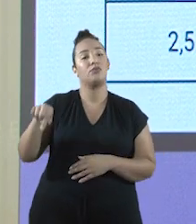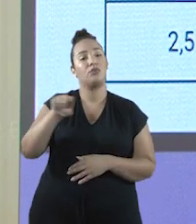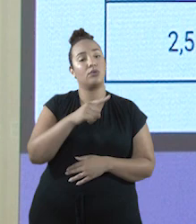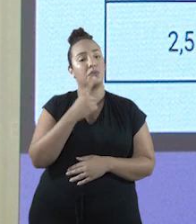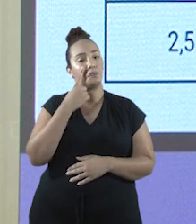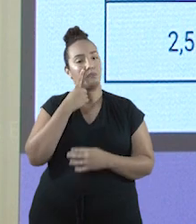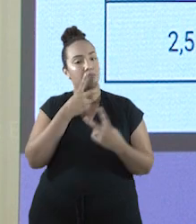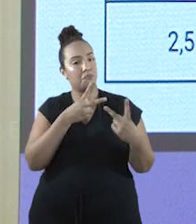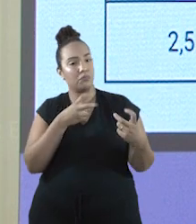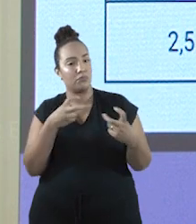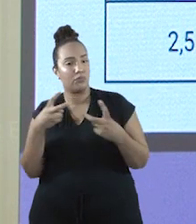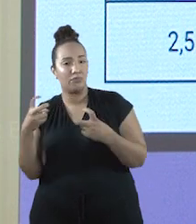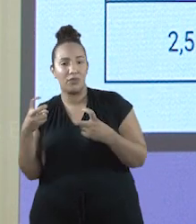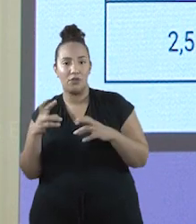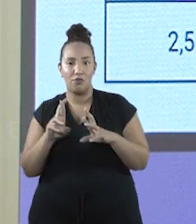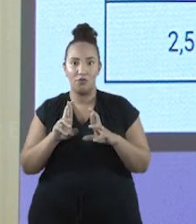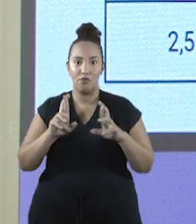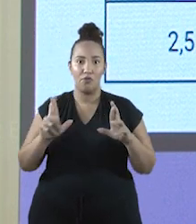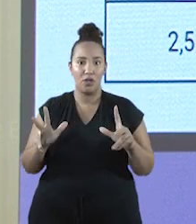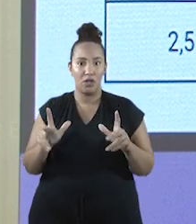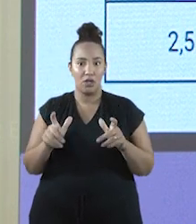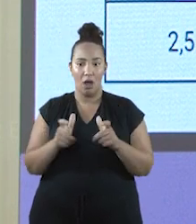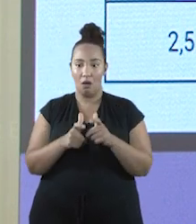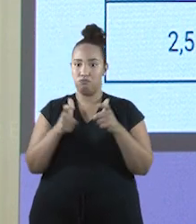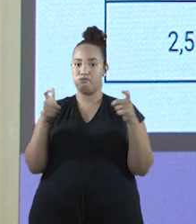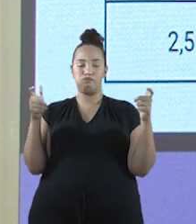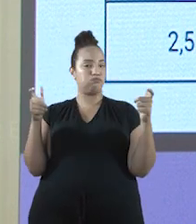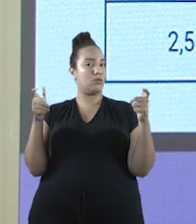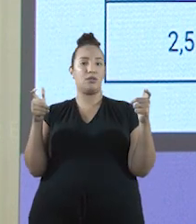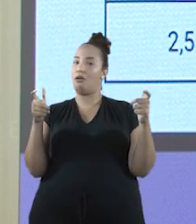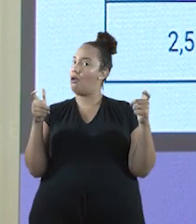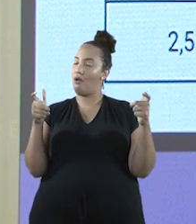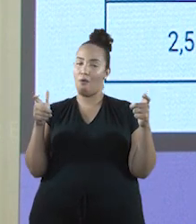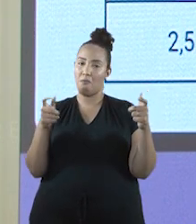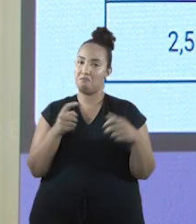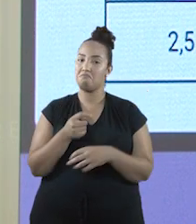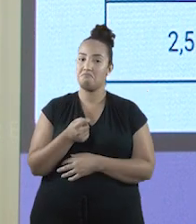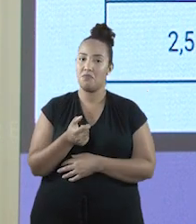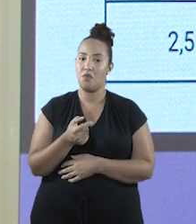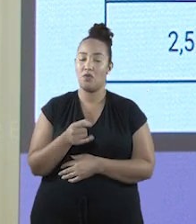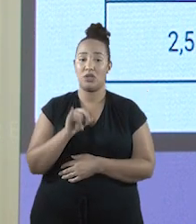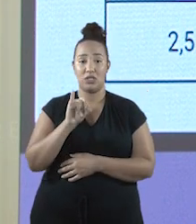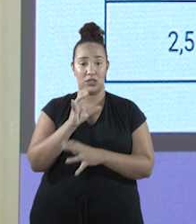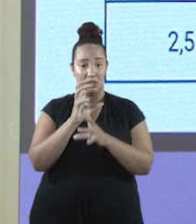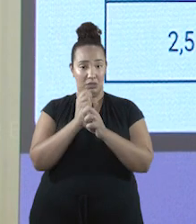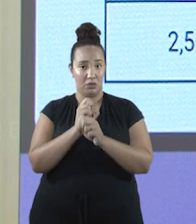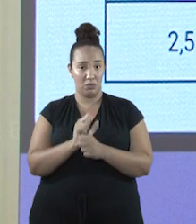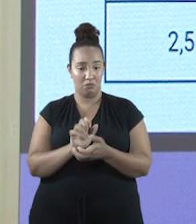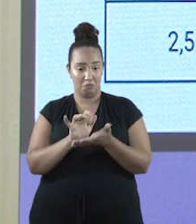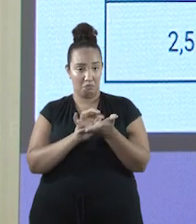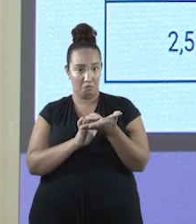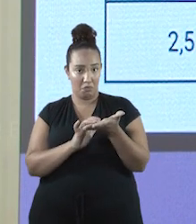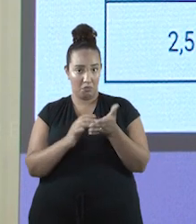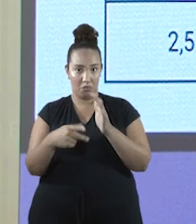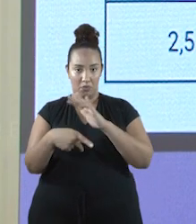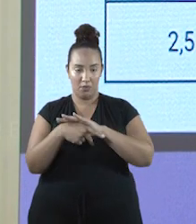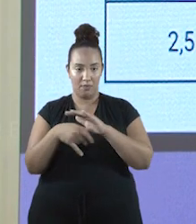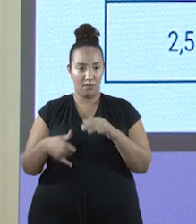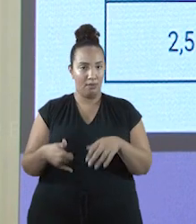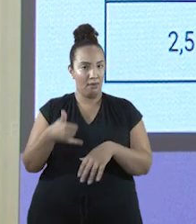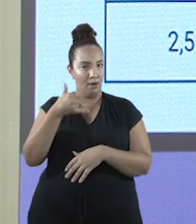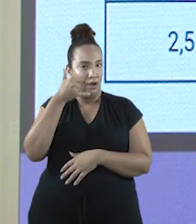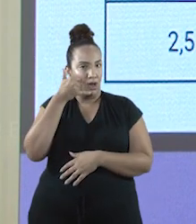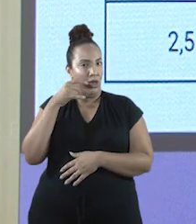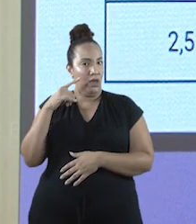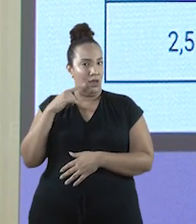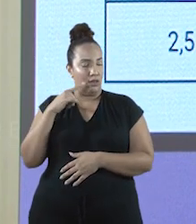observar que a diferença não foi tão grande. Se você fizer as contas na calculadora do celular que